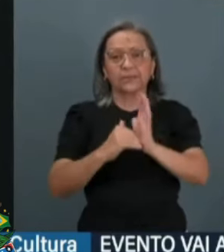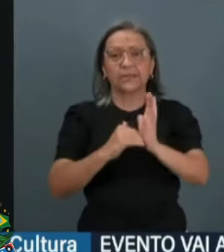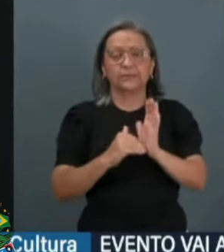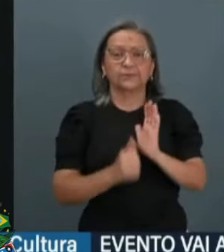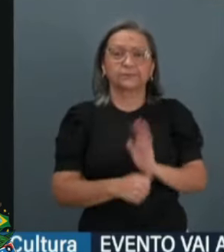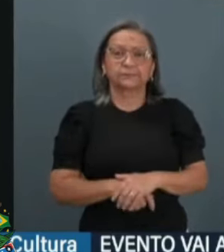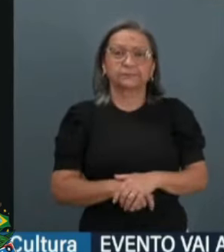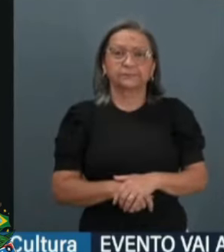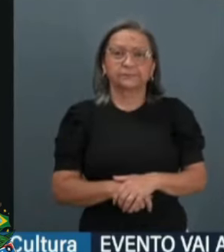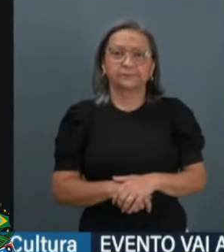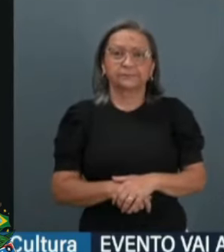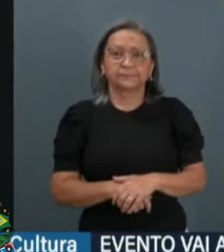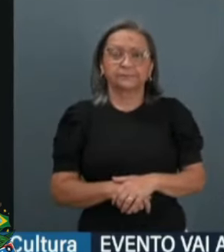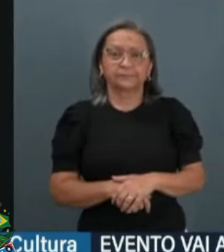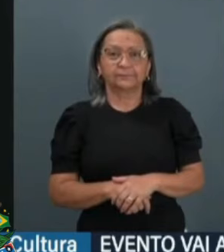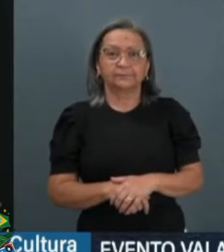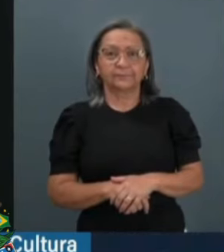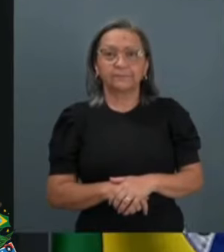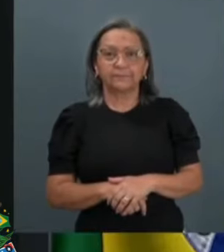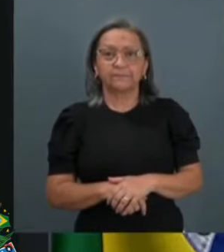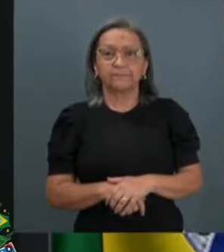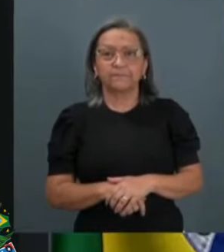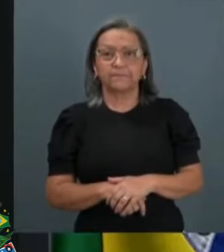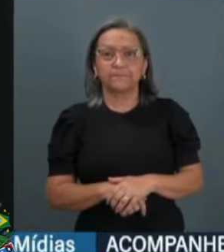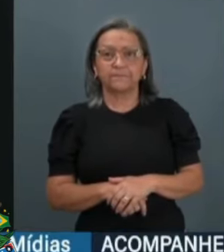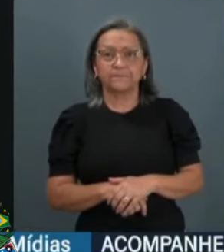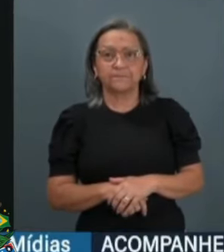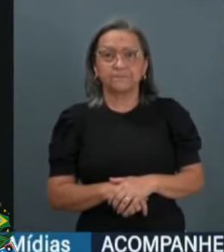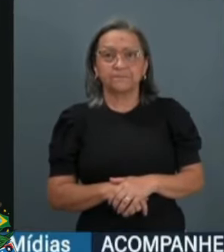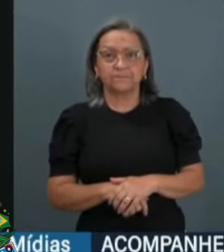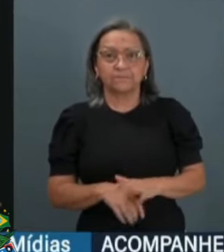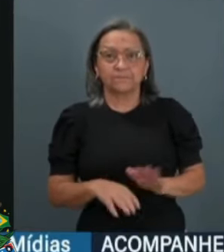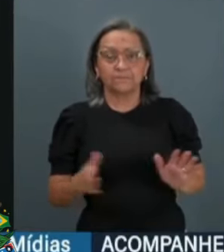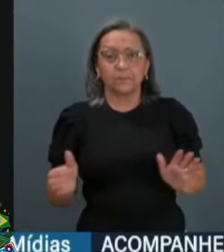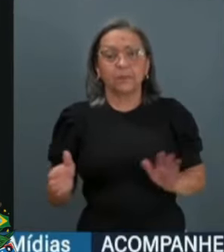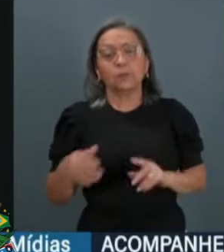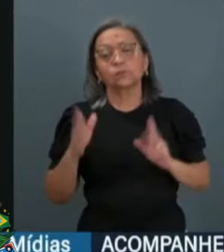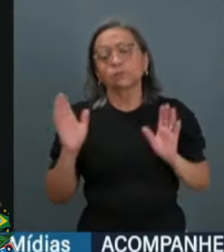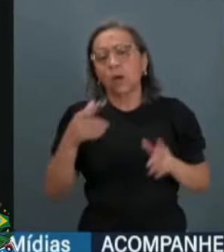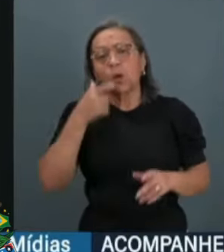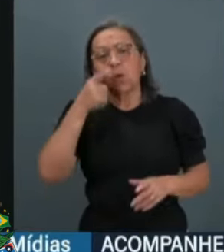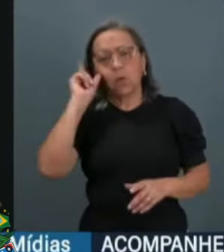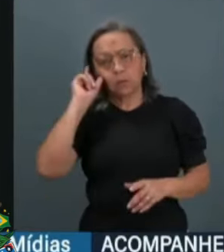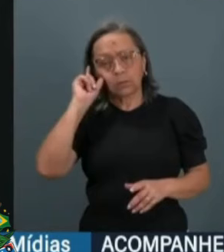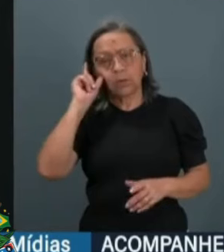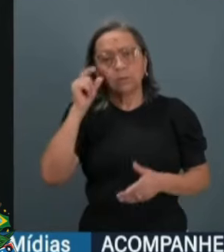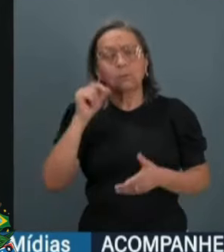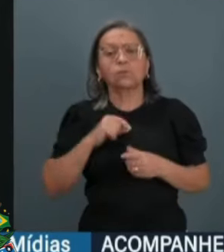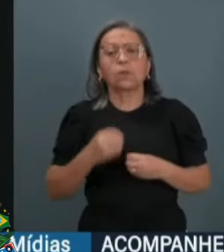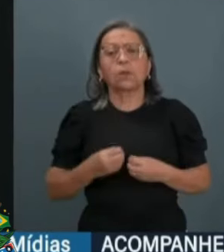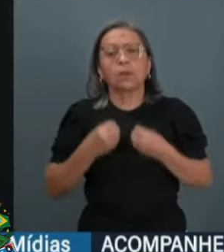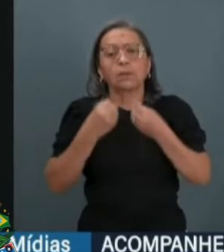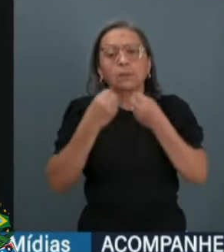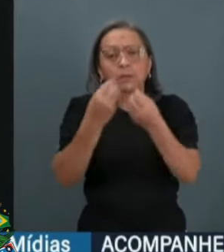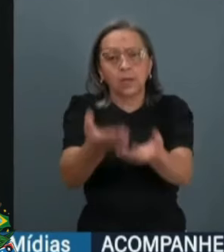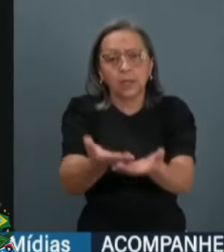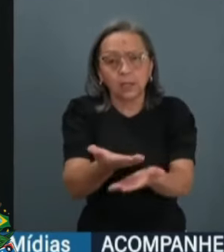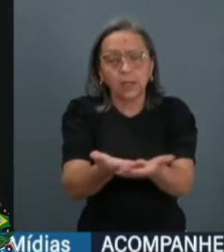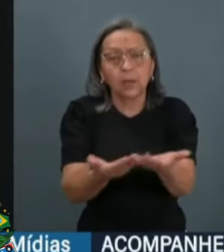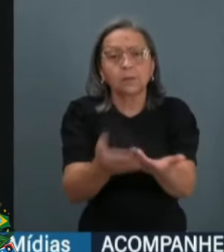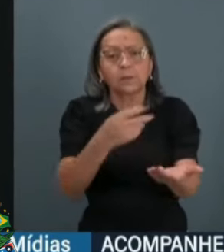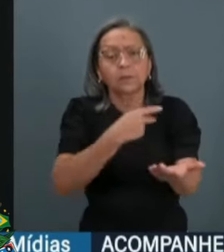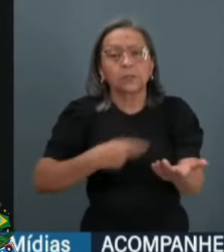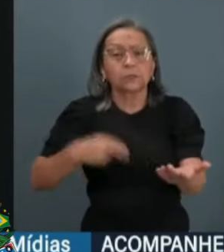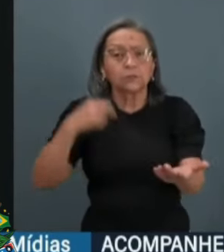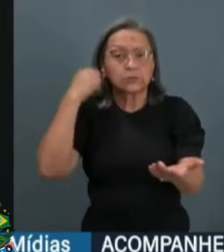Federal. Então, o processo foi apresentado ontem ao presidente do Senado, hoje,